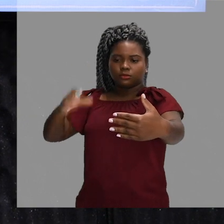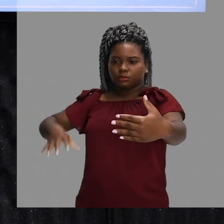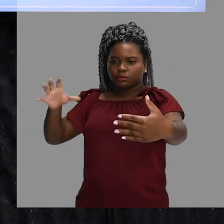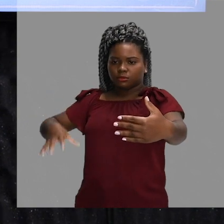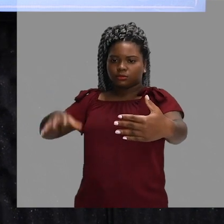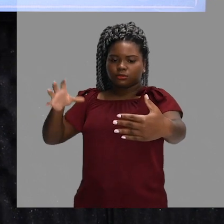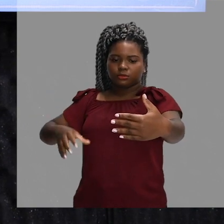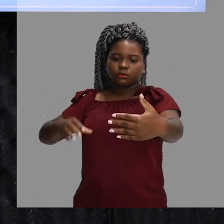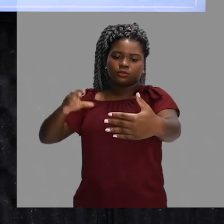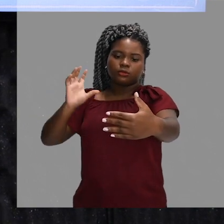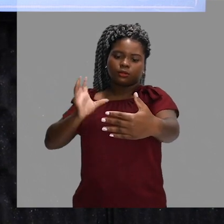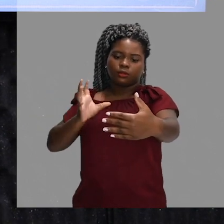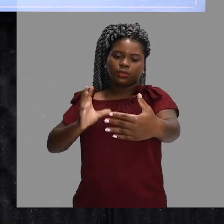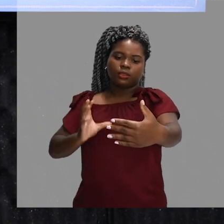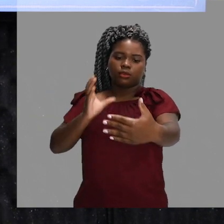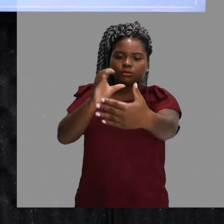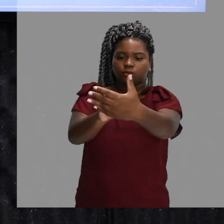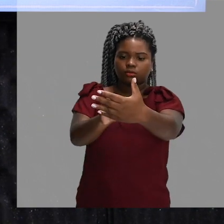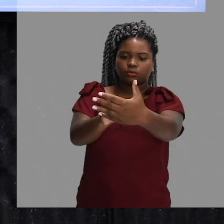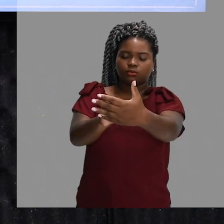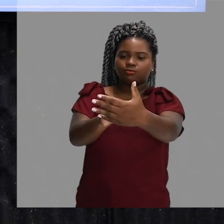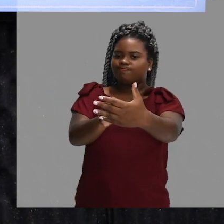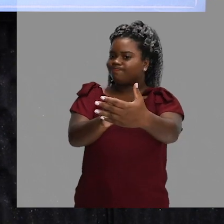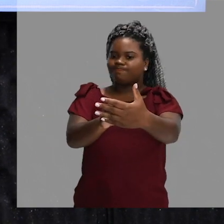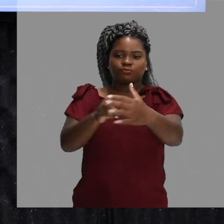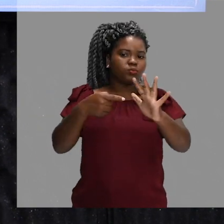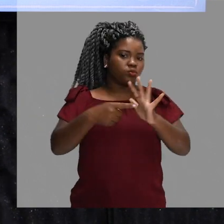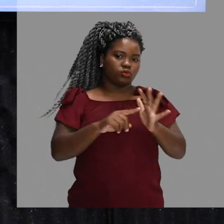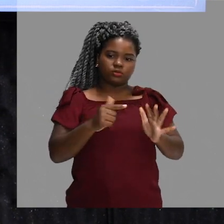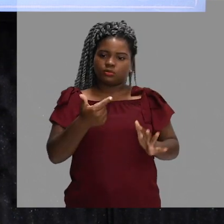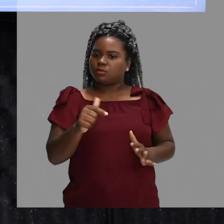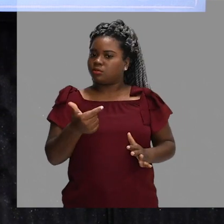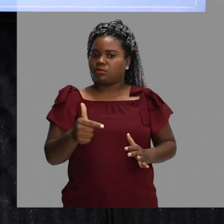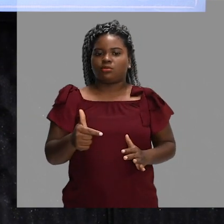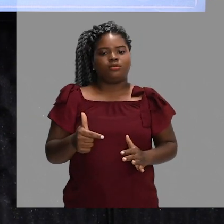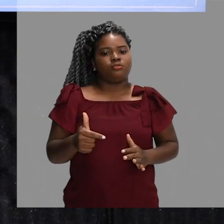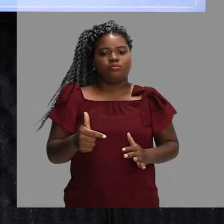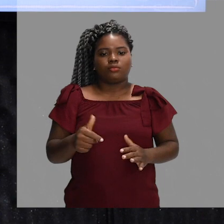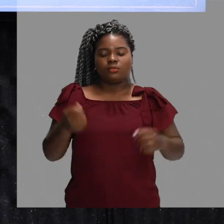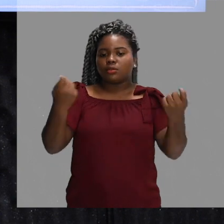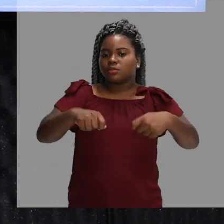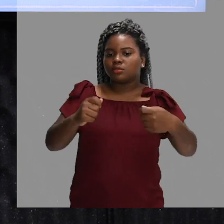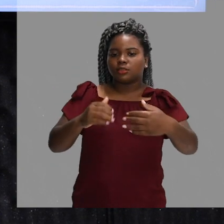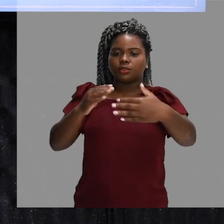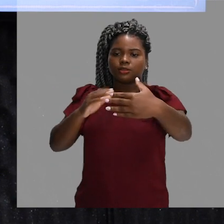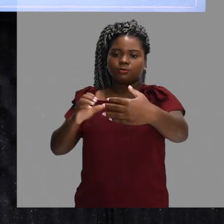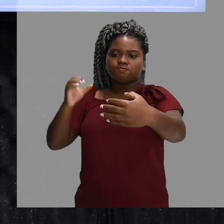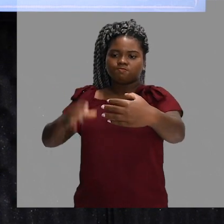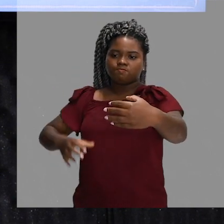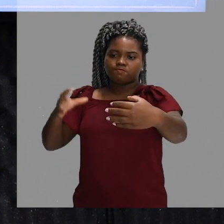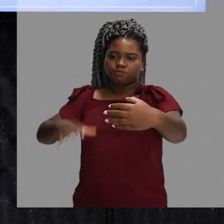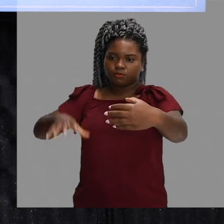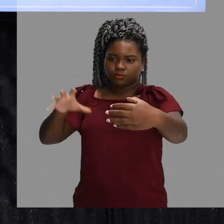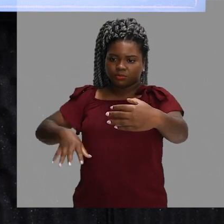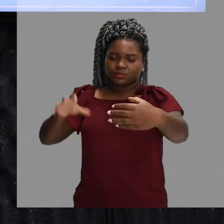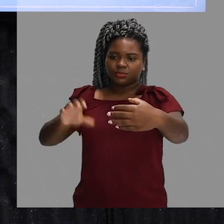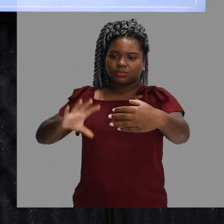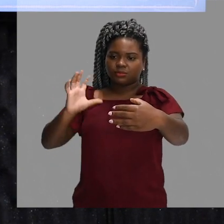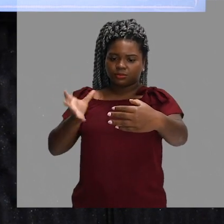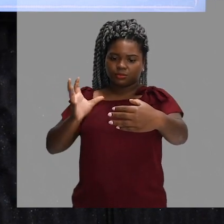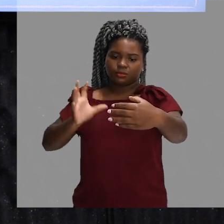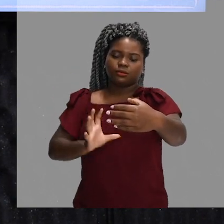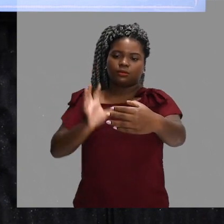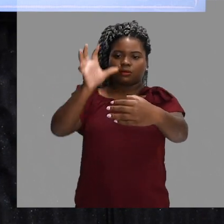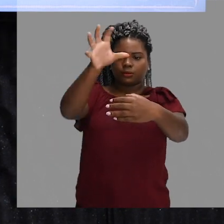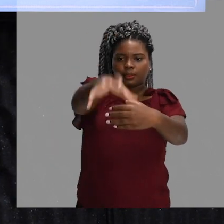certinho com a linha do chão, tá certo? Ela mede ali certinho 9 metros. É o espaço aéreo por onde essa bola